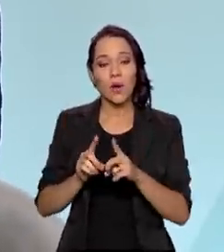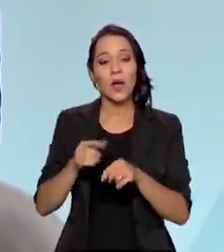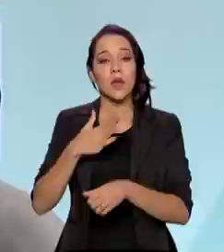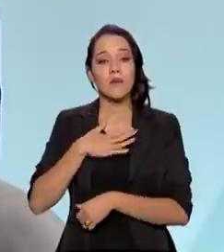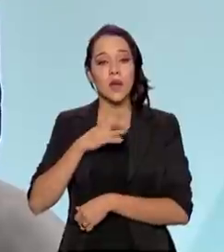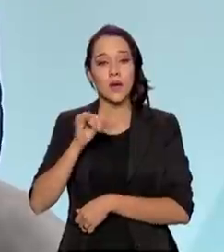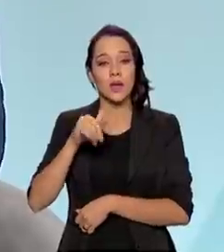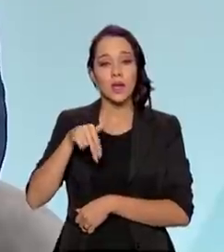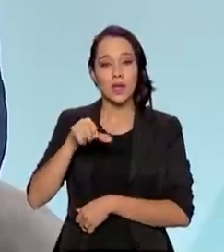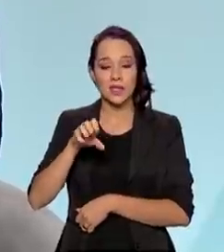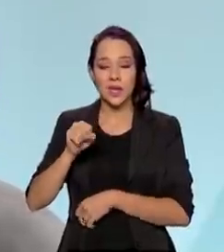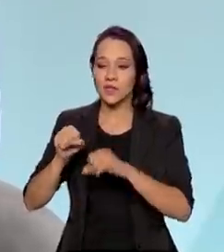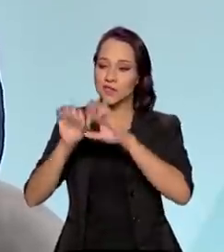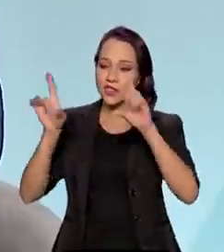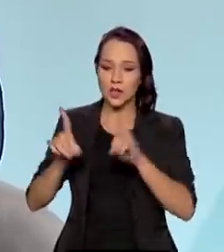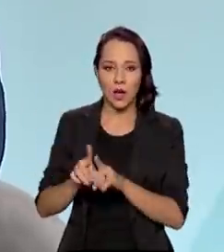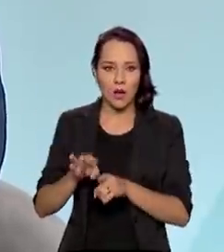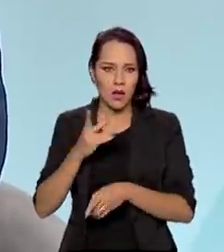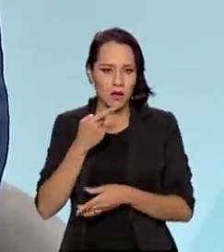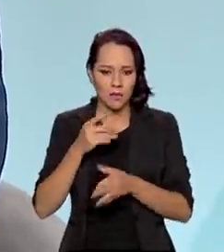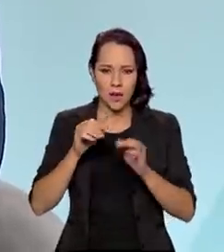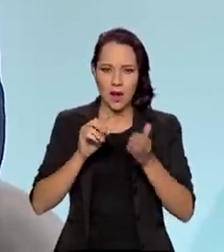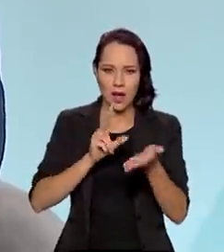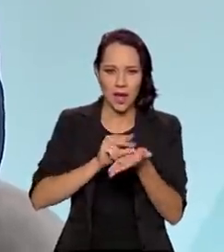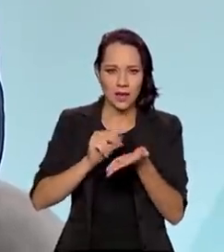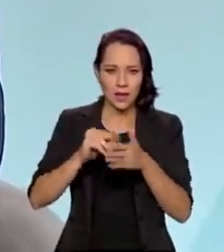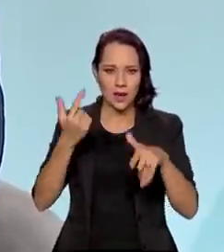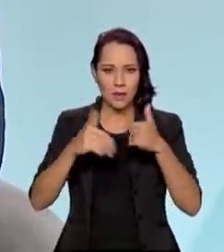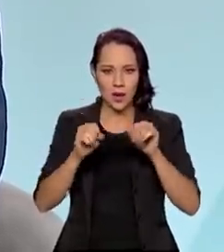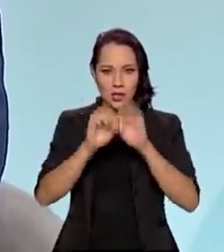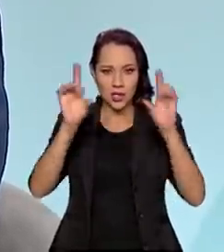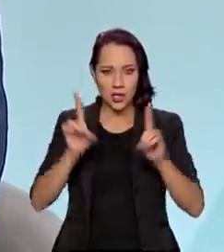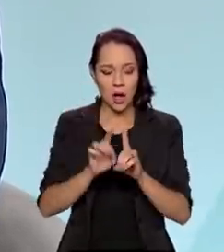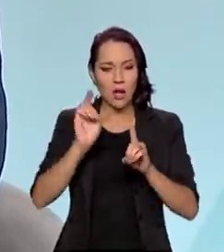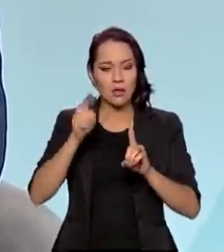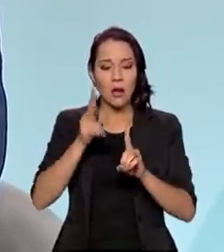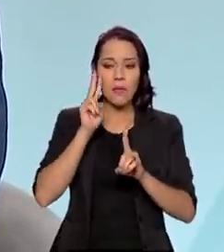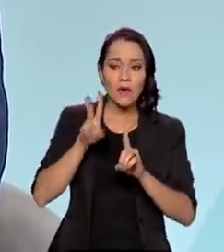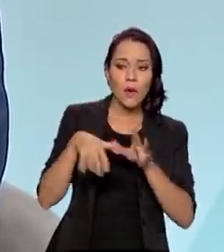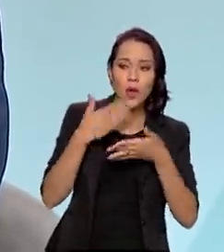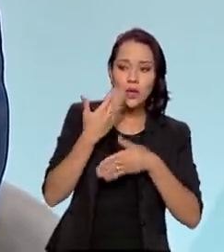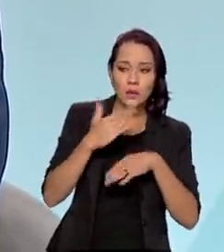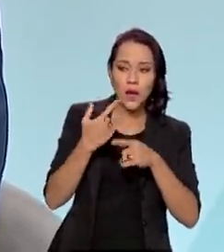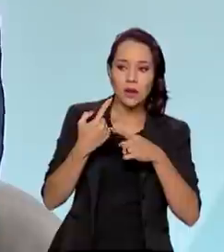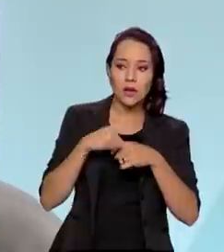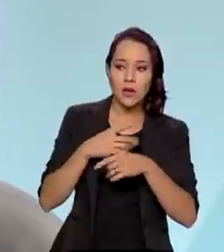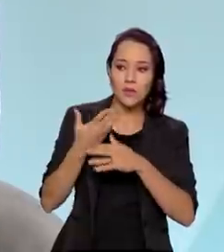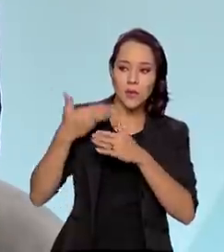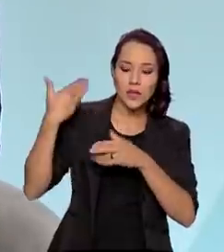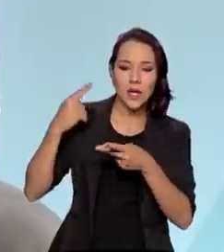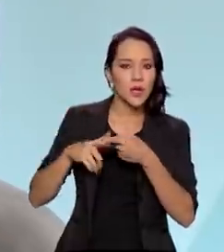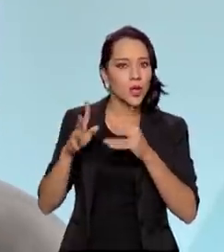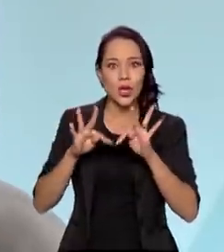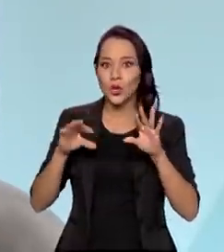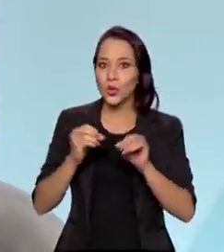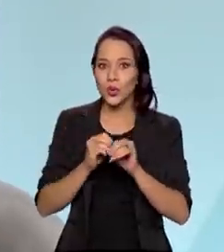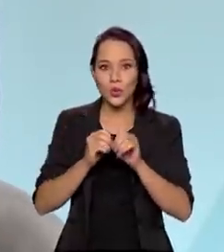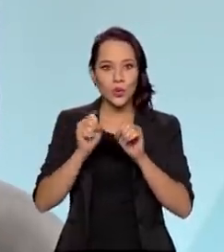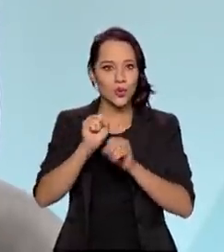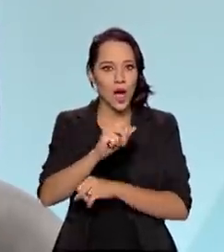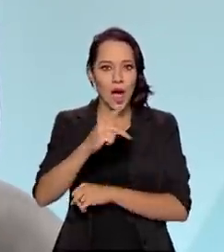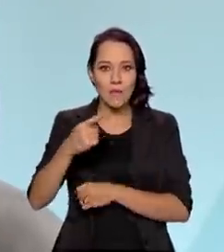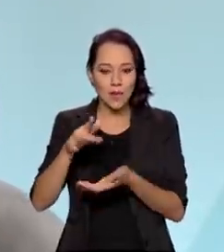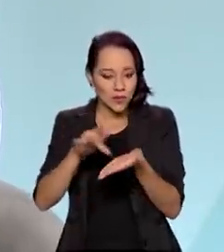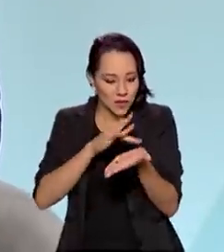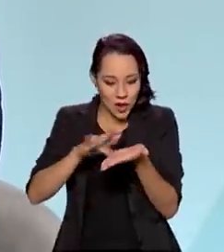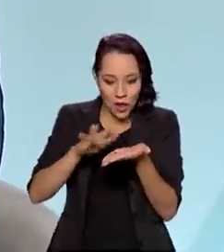Carteira de Trabalho Digital, você pode pedir o seguro-desemprego, verificar quais foram os vínculos de trabalho que teve no passado. Tudo isso na